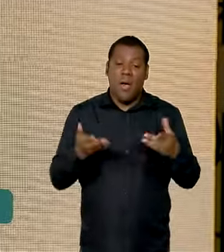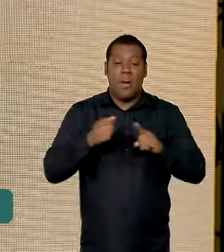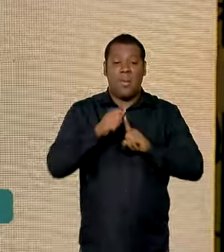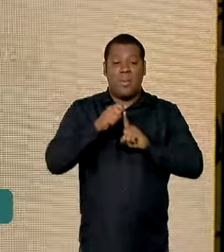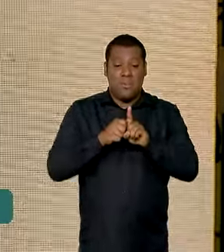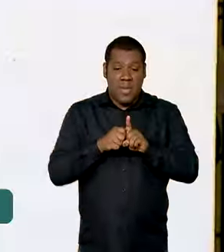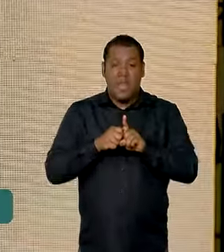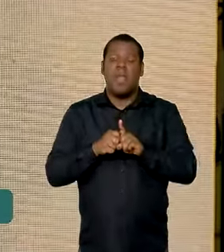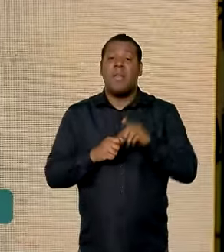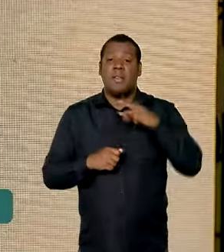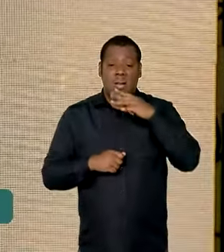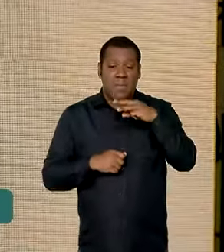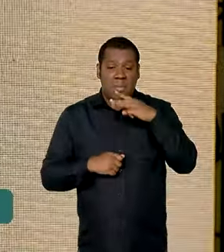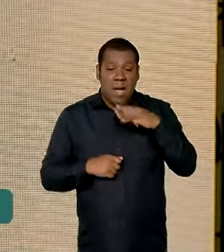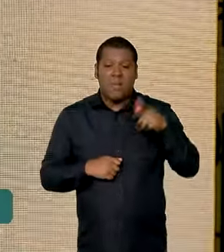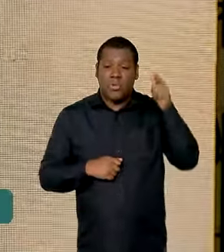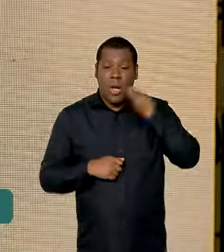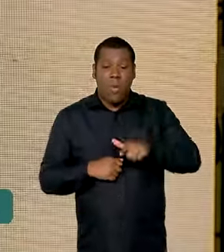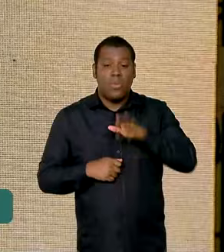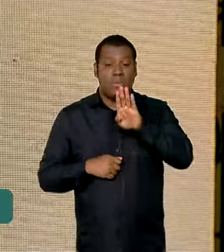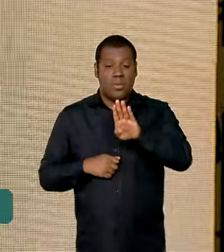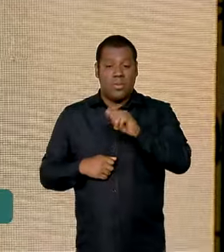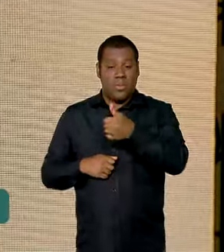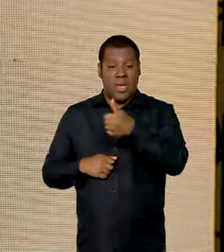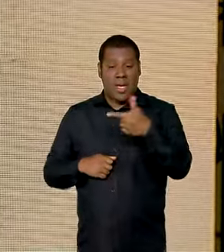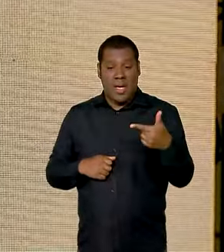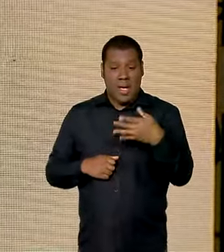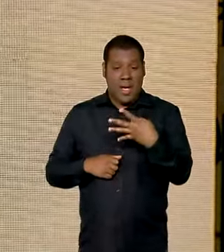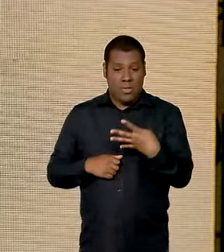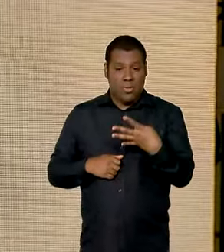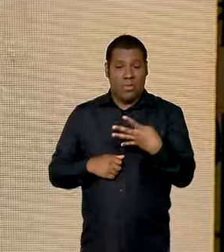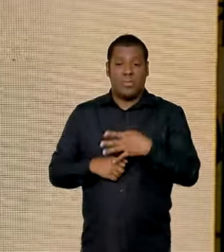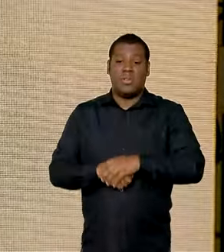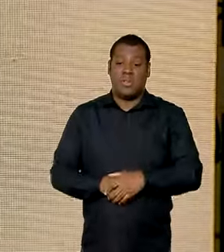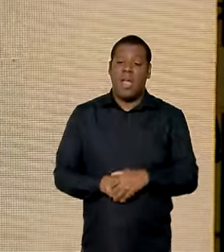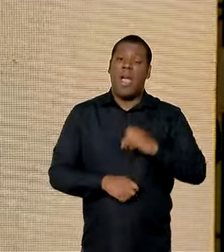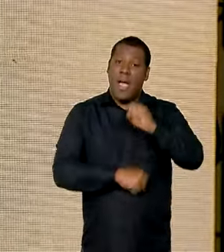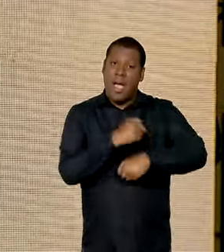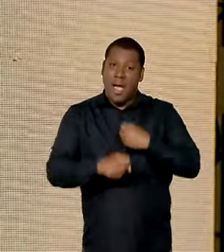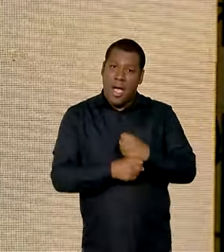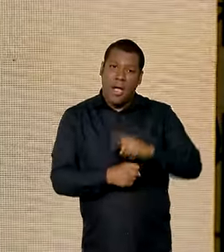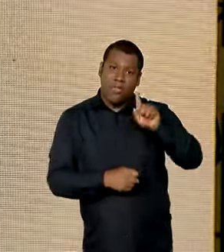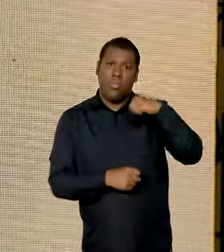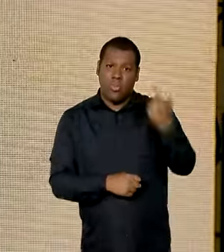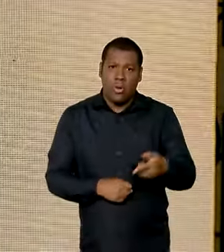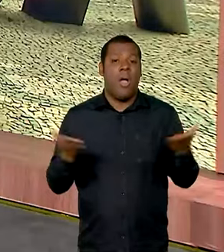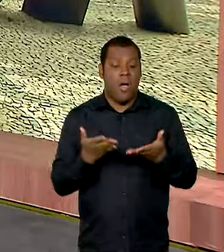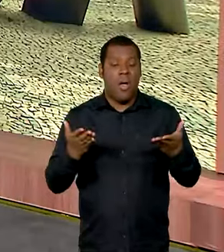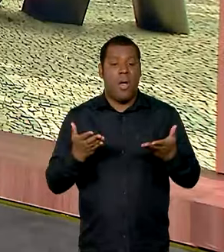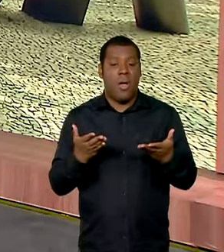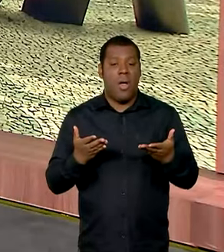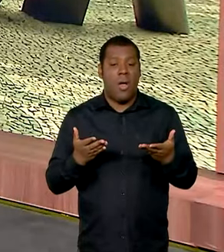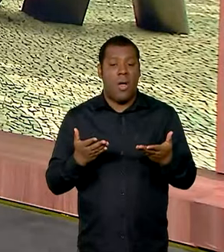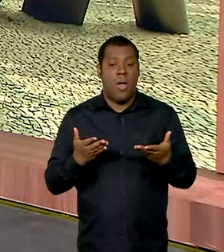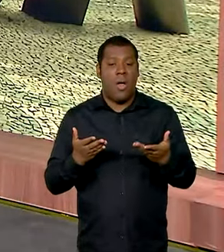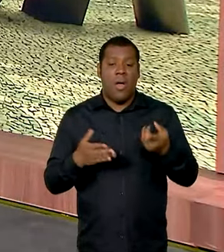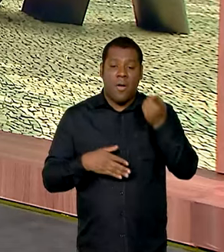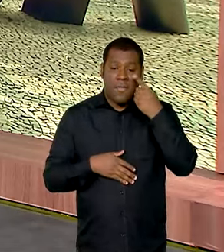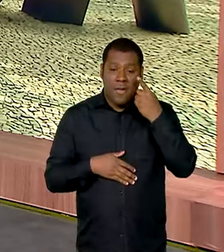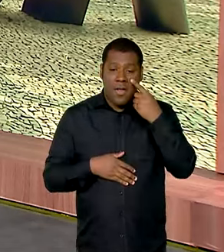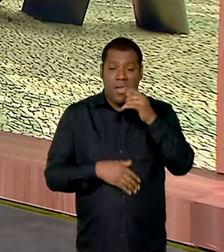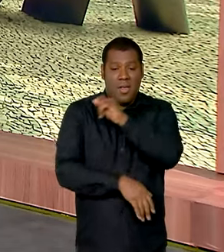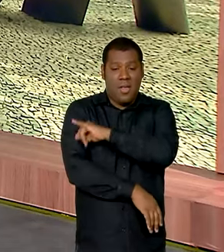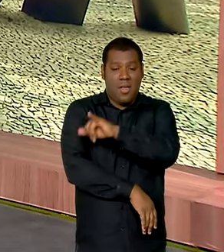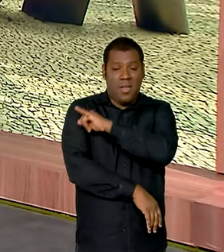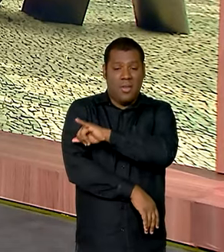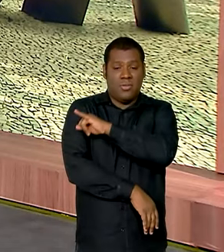vem, B15. E no combustível do futuro, vai subir, ajudando o planeta. Ainda falando desse assunto de